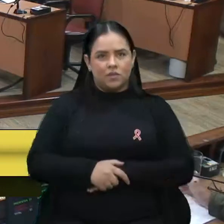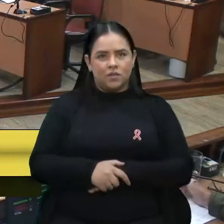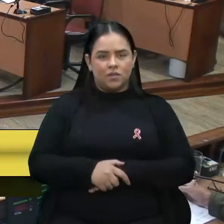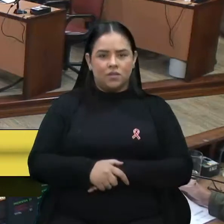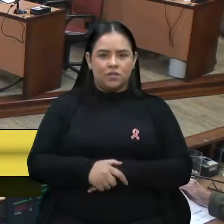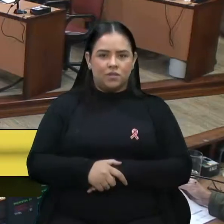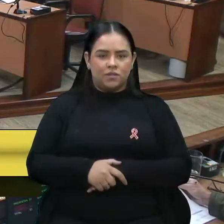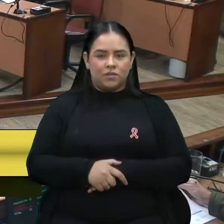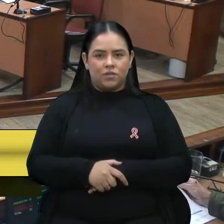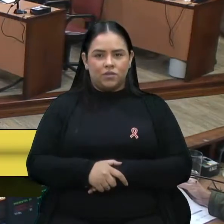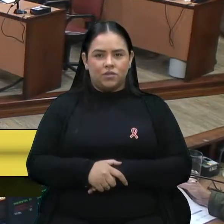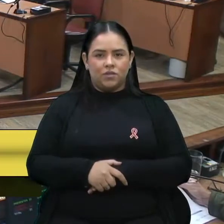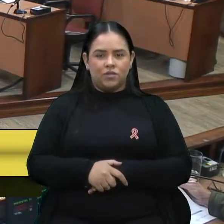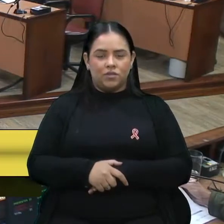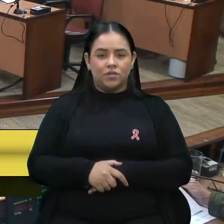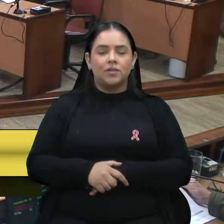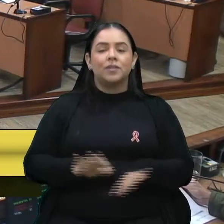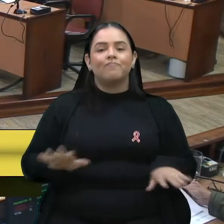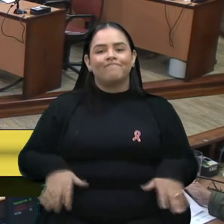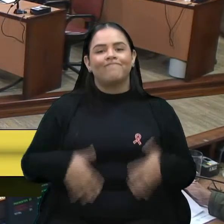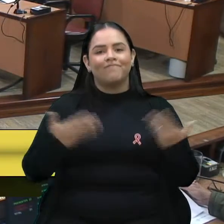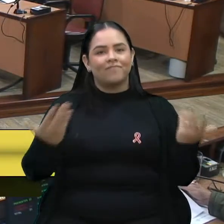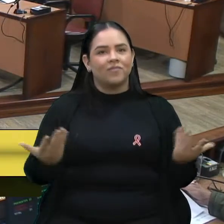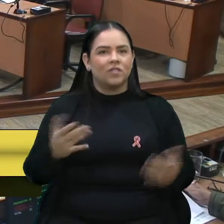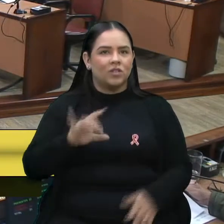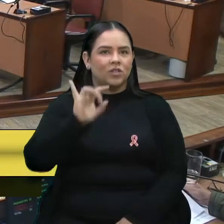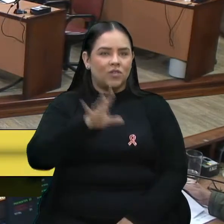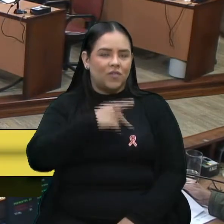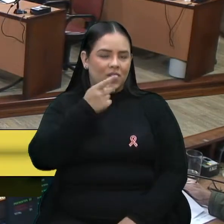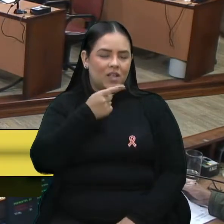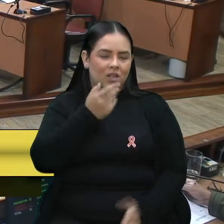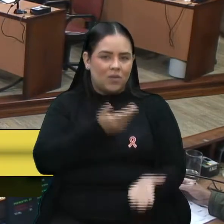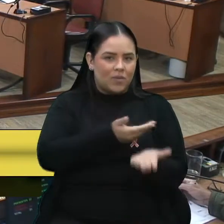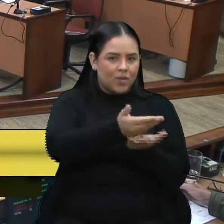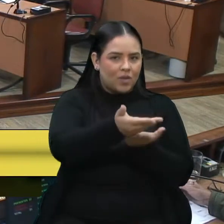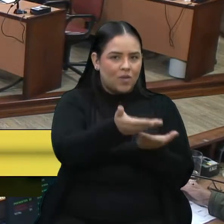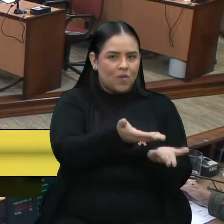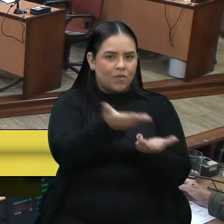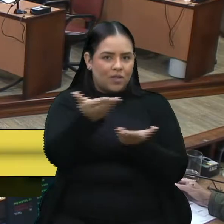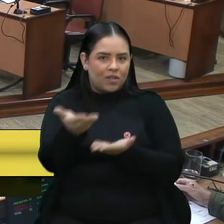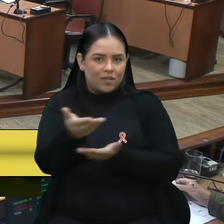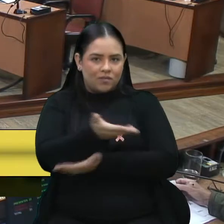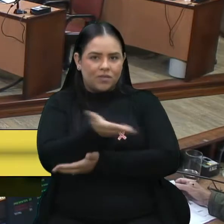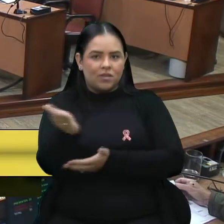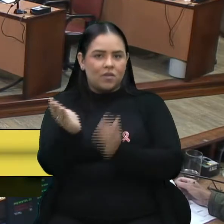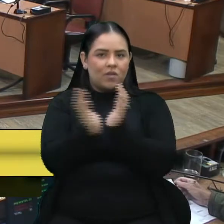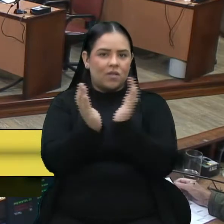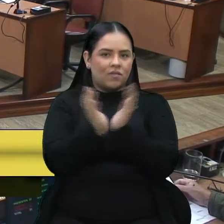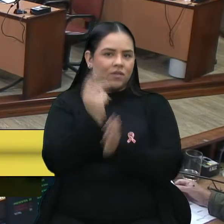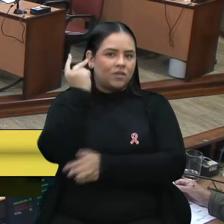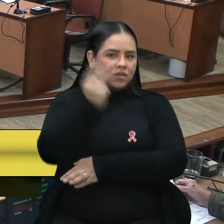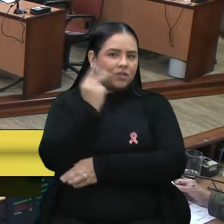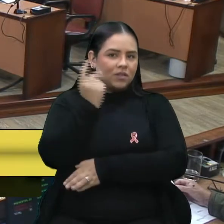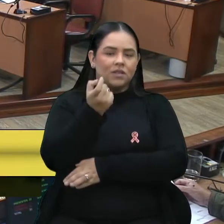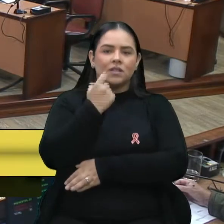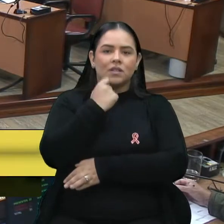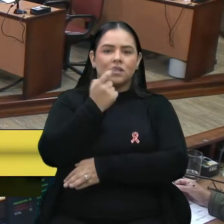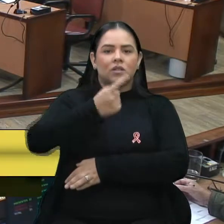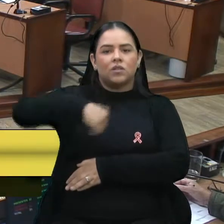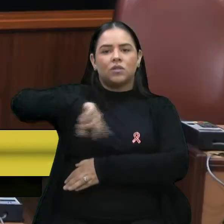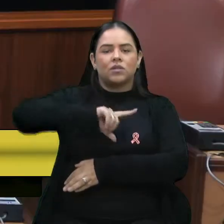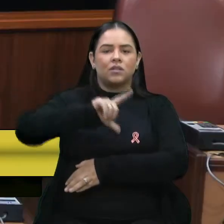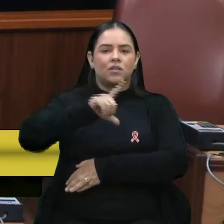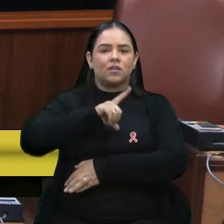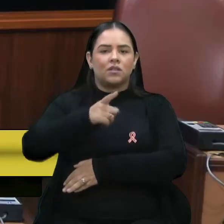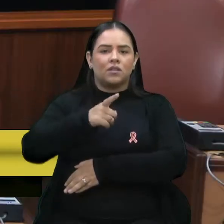Então, é só, queria tratar, inicialmente, convidar os colegas vereadores. Sexta-feira nós teremos uma